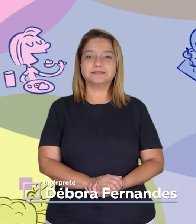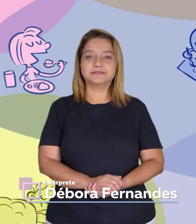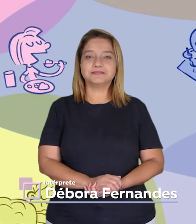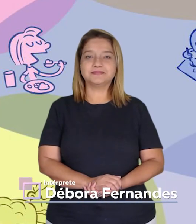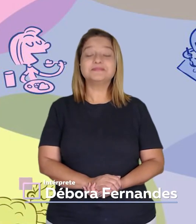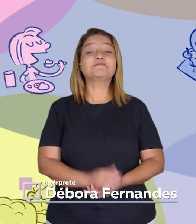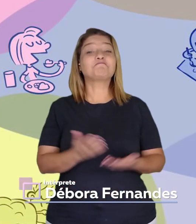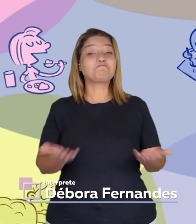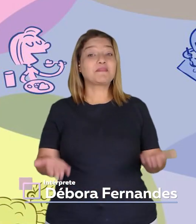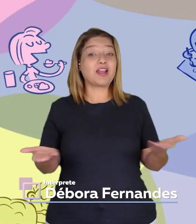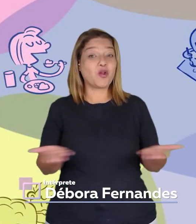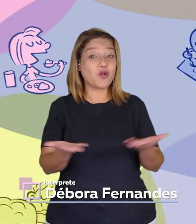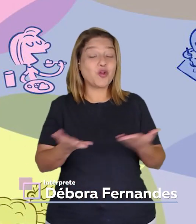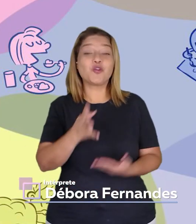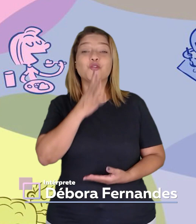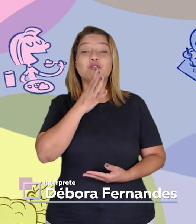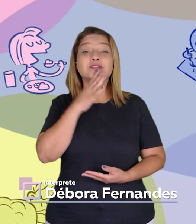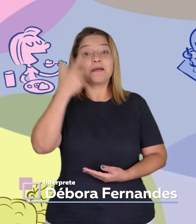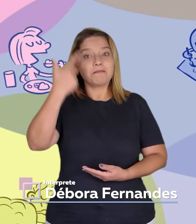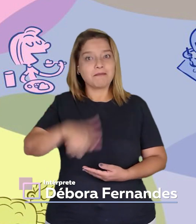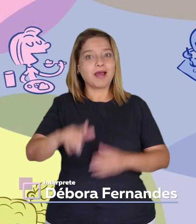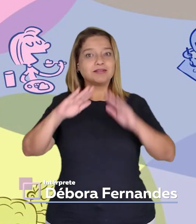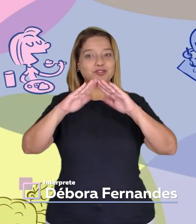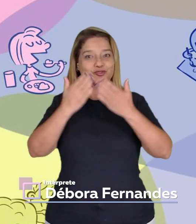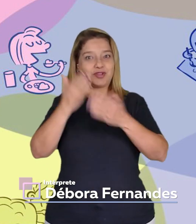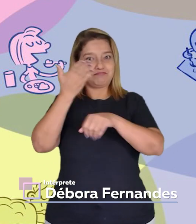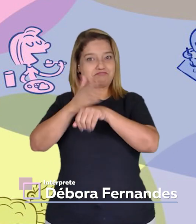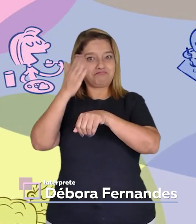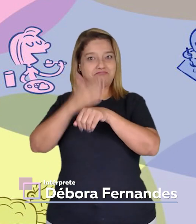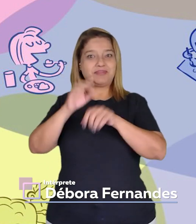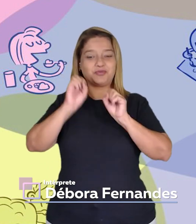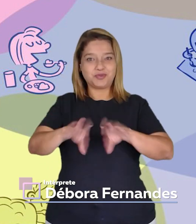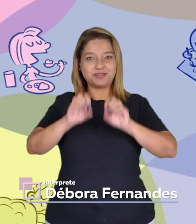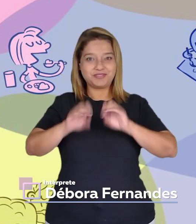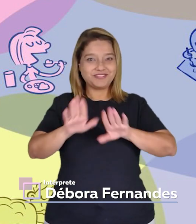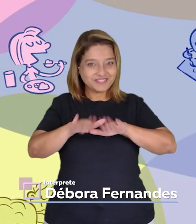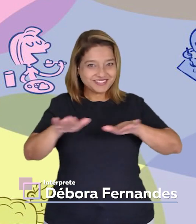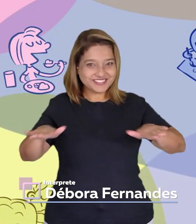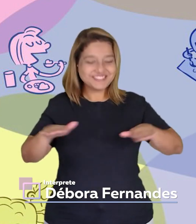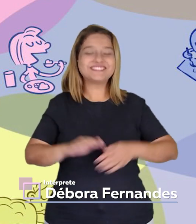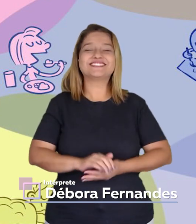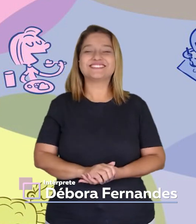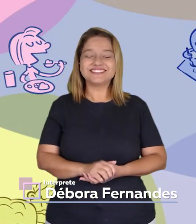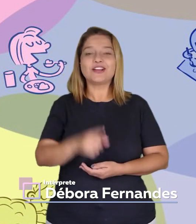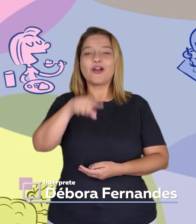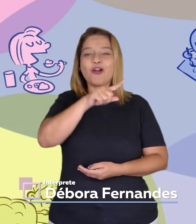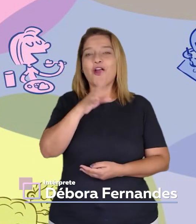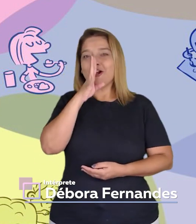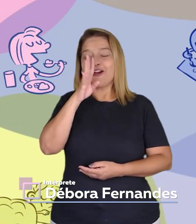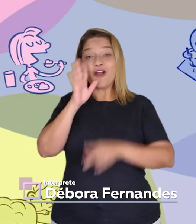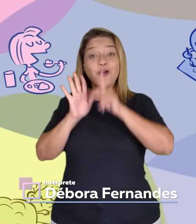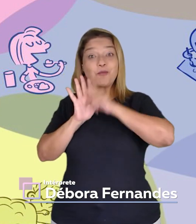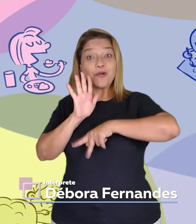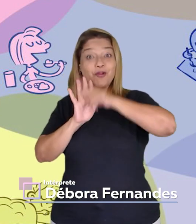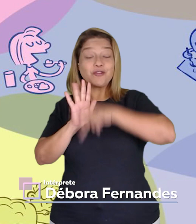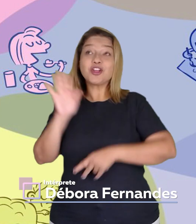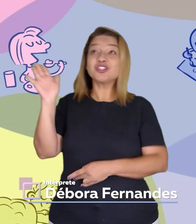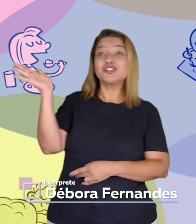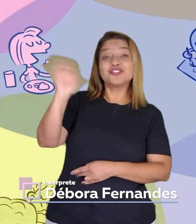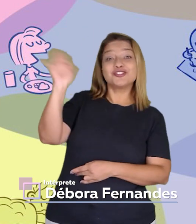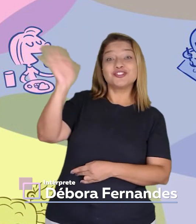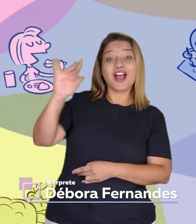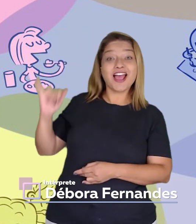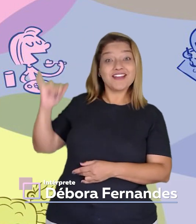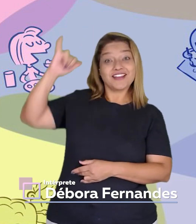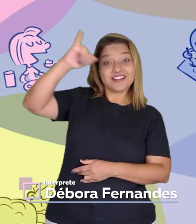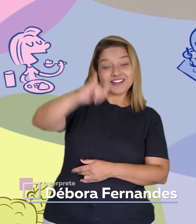Vamos conhecer mais uma prática em rede da educação infantil? Aprecie o projeto Tchau Avião, do